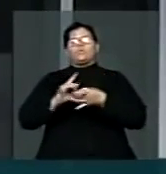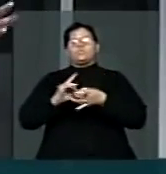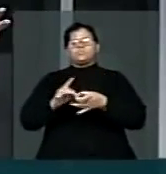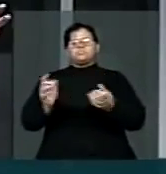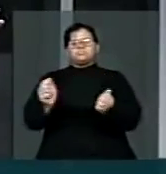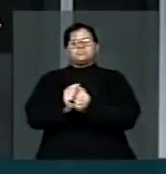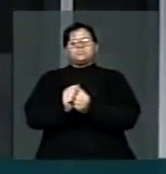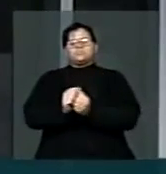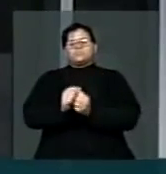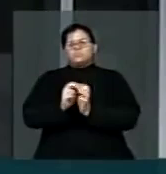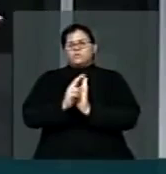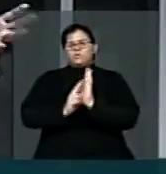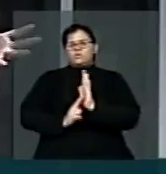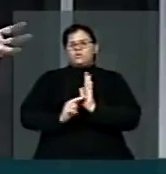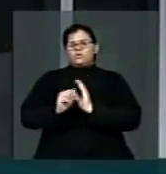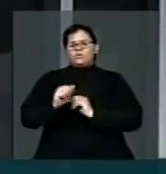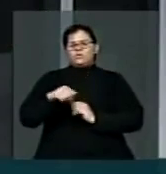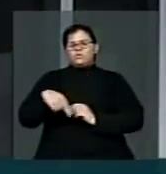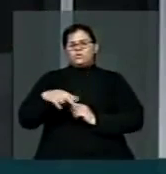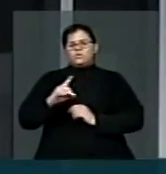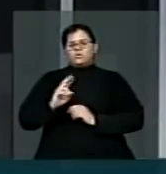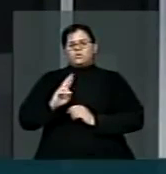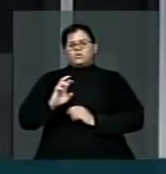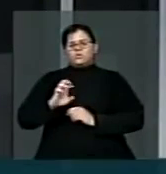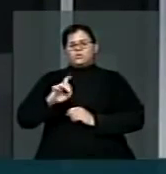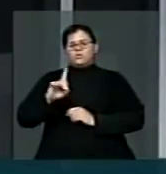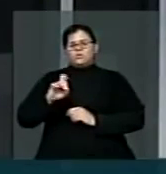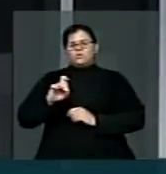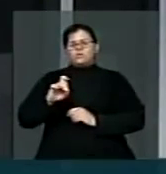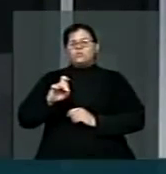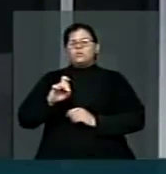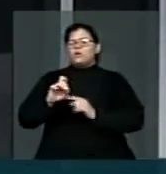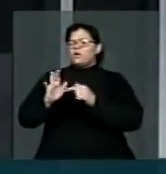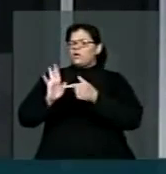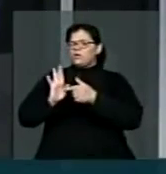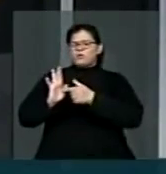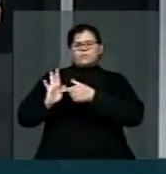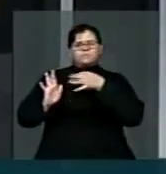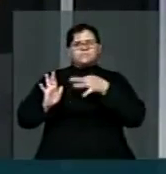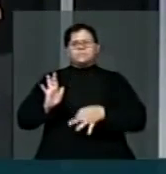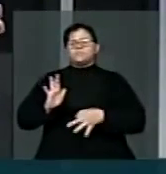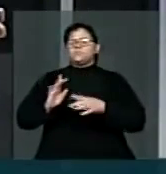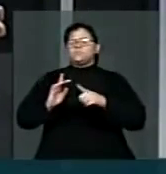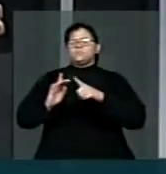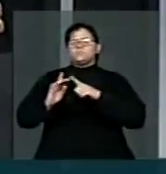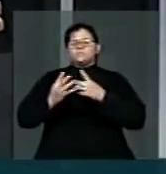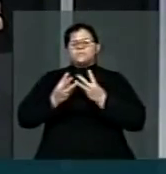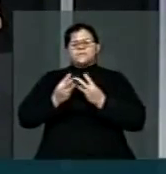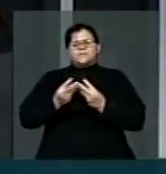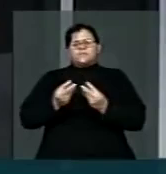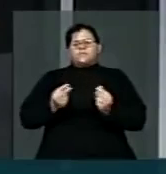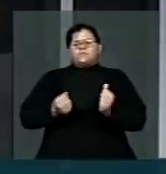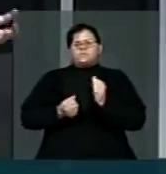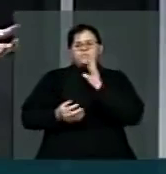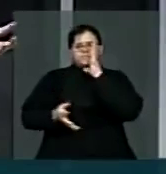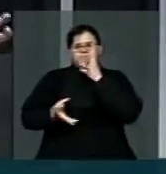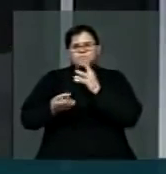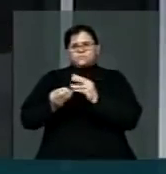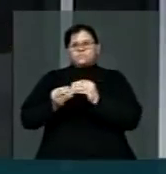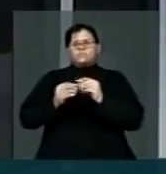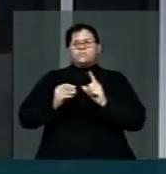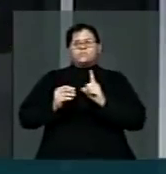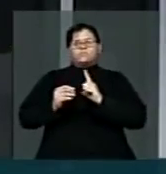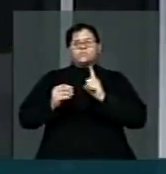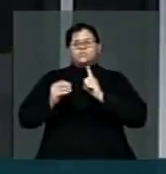O relator André Figueiredo, a quem eu quero cumprimentar, teve a sensibilidade de compreender que havia